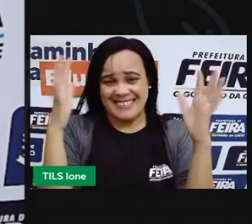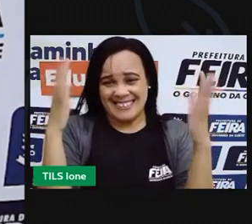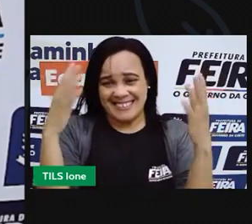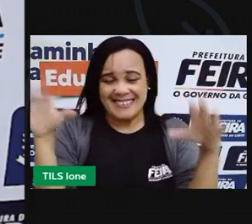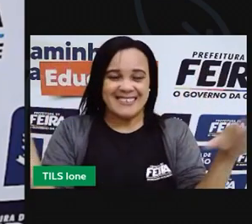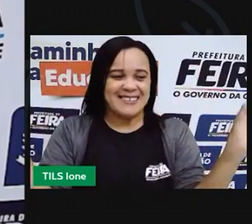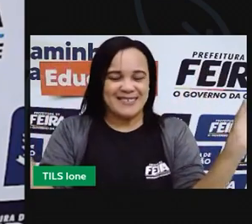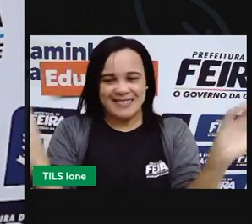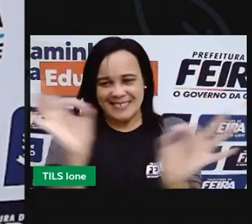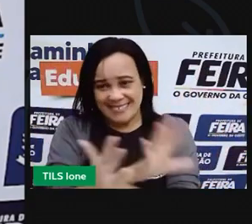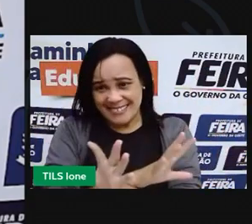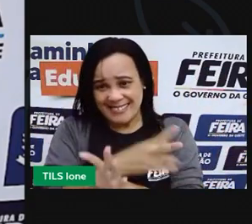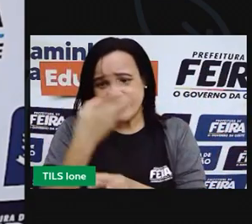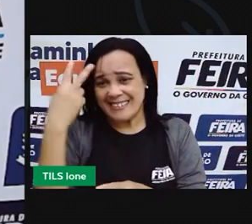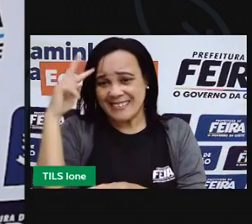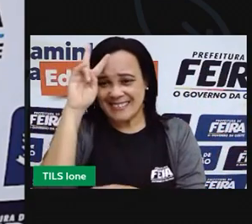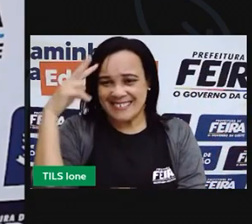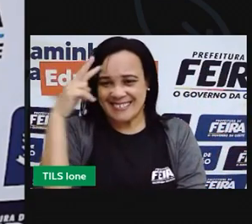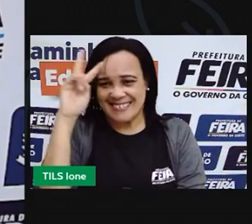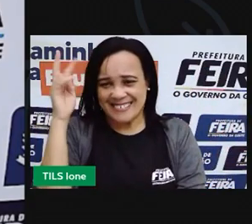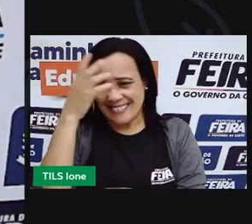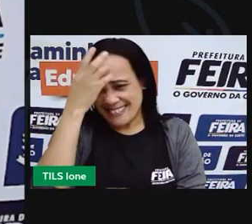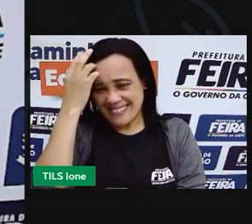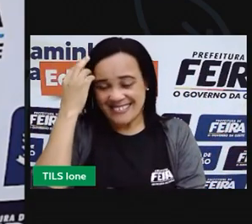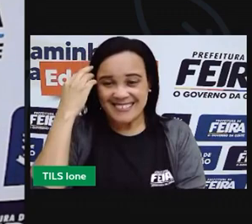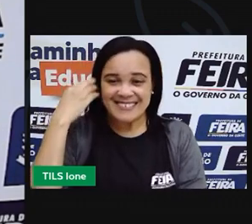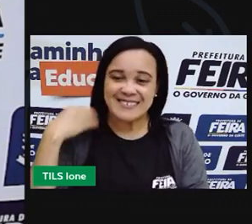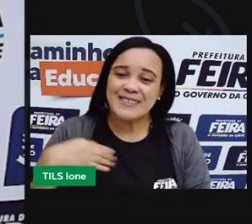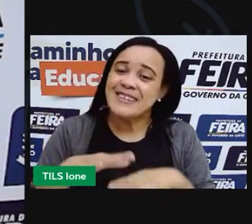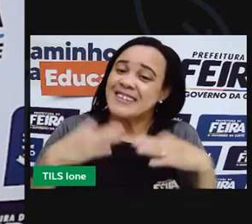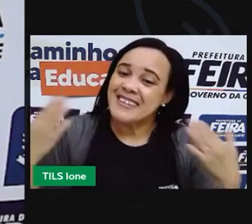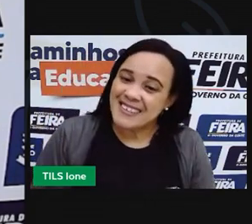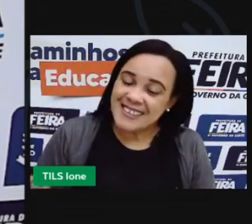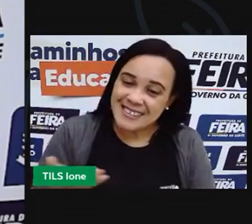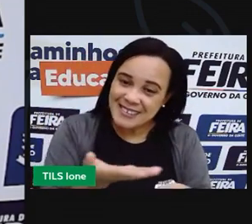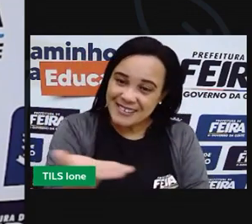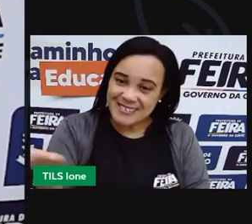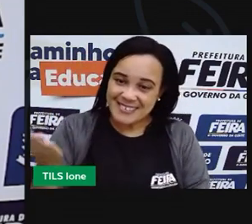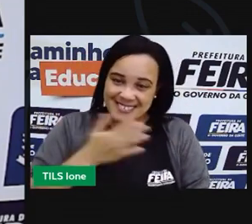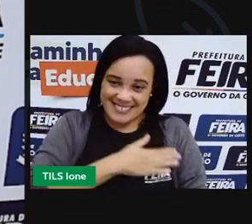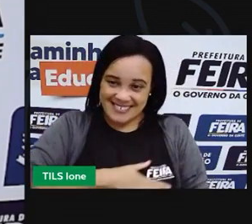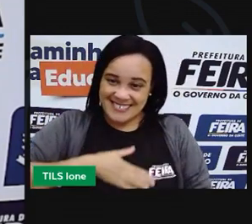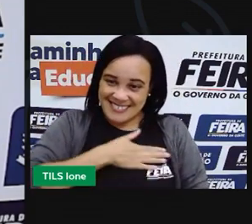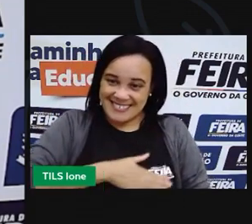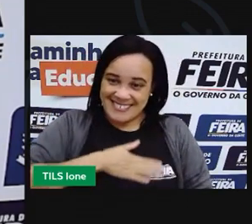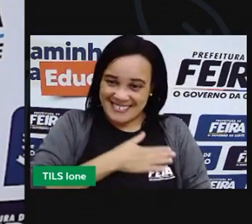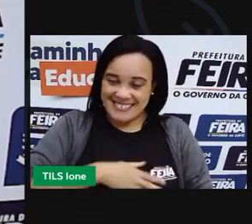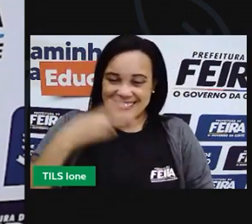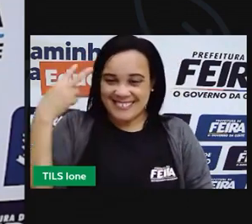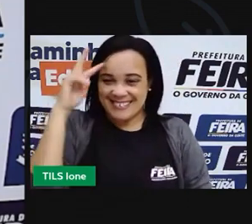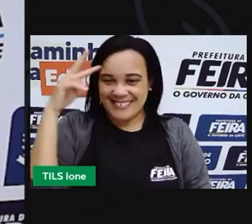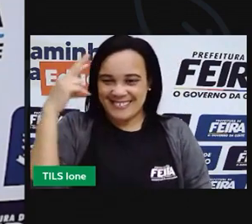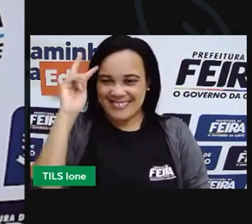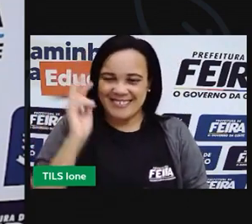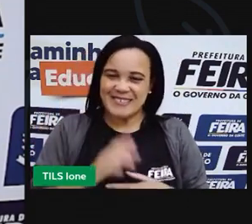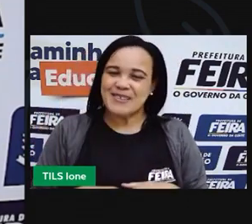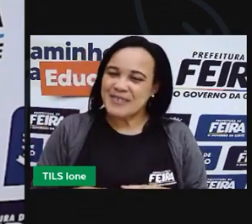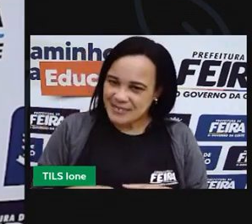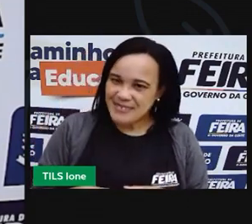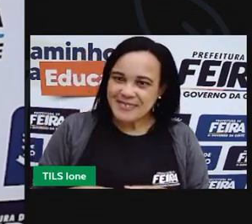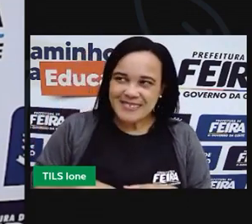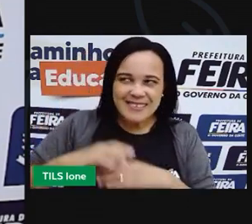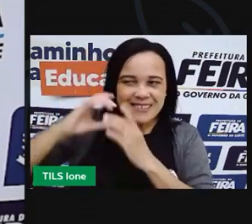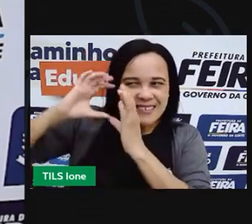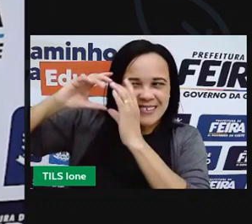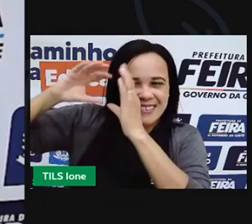Acabou a historinha, criançada. E aí, vocês gostaram? Conseguiram entrar no